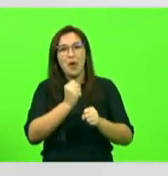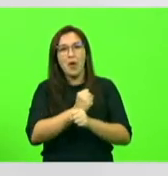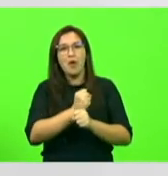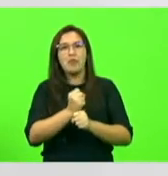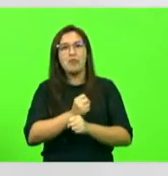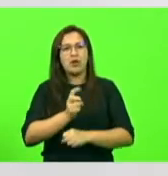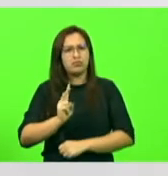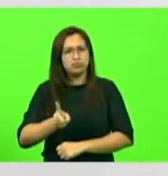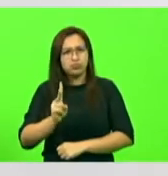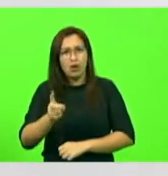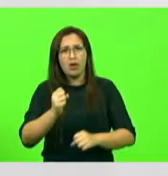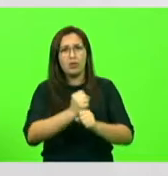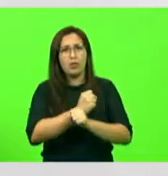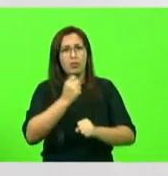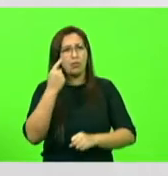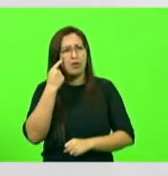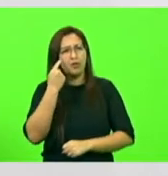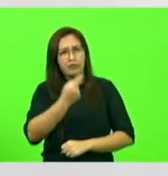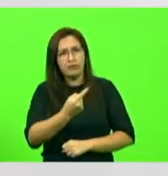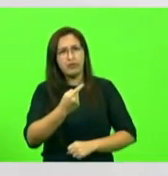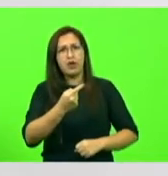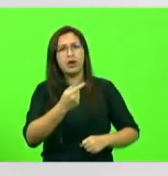executada, realizada.